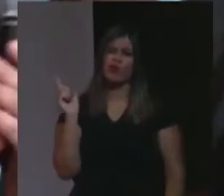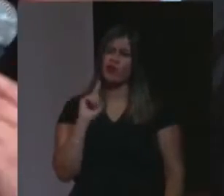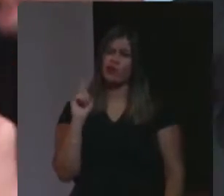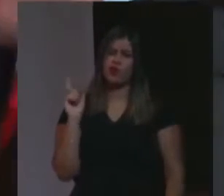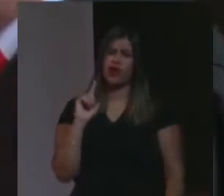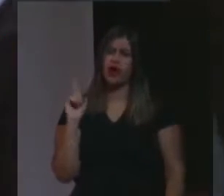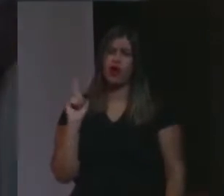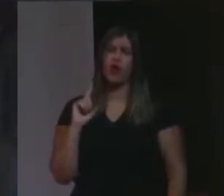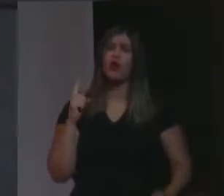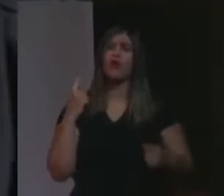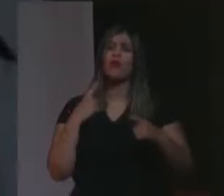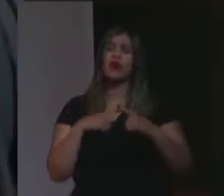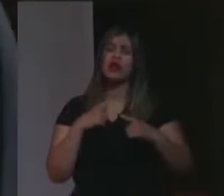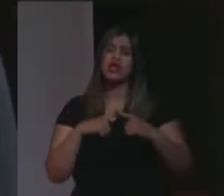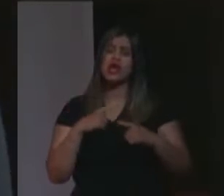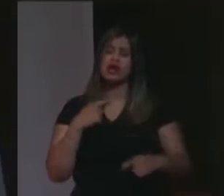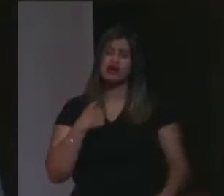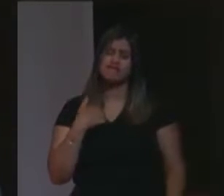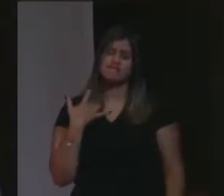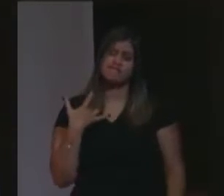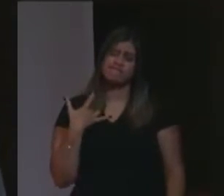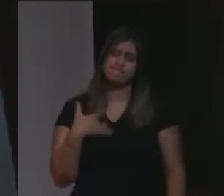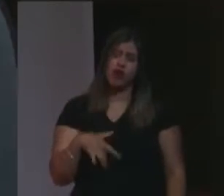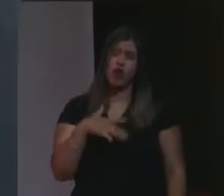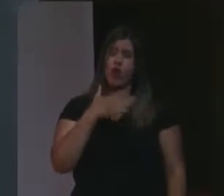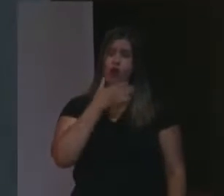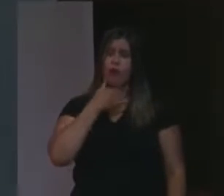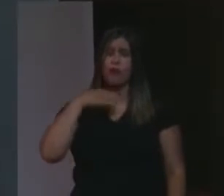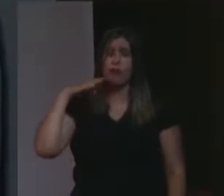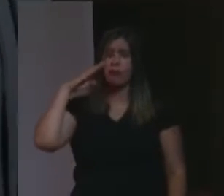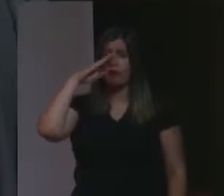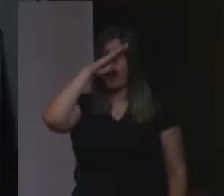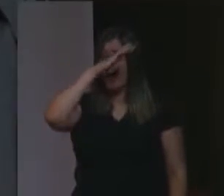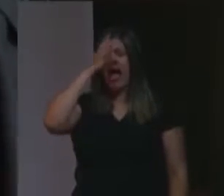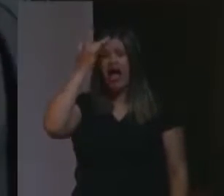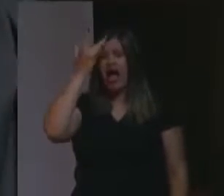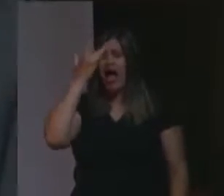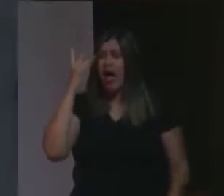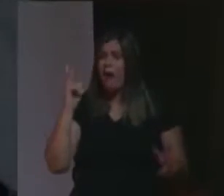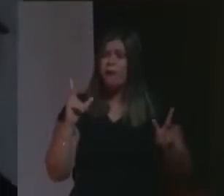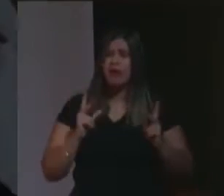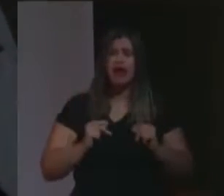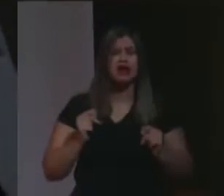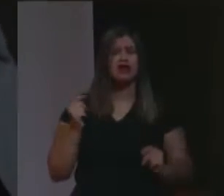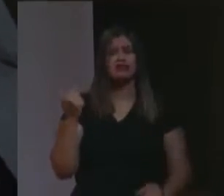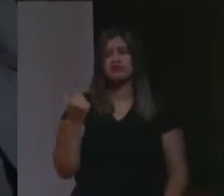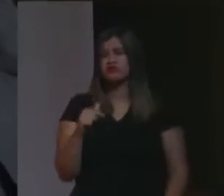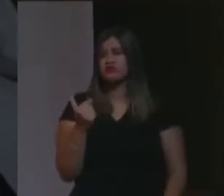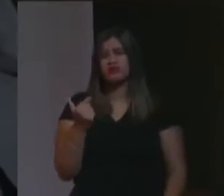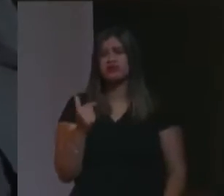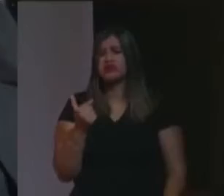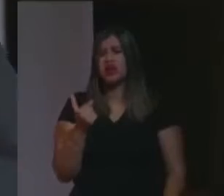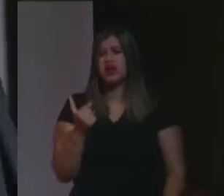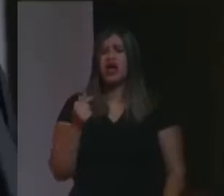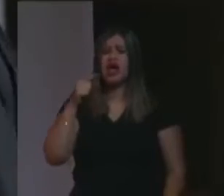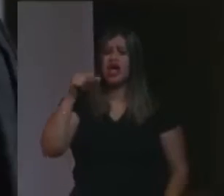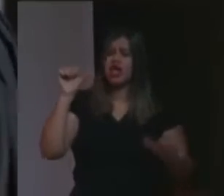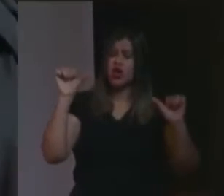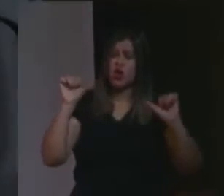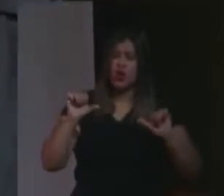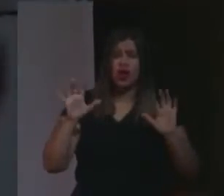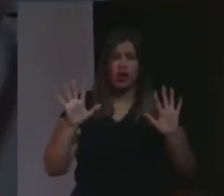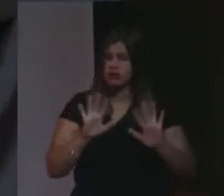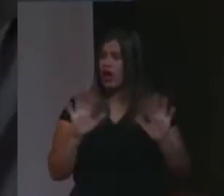pena do Bolsonaro, porque eu acho que ele não merece, porque eu acho que ele não é tão ruim.